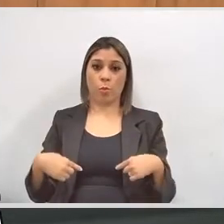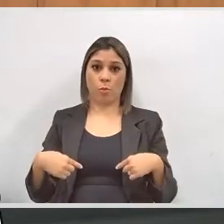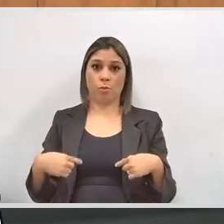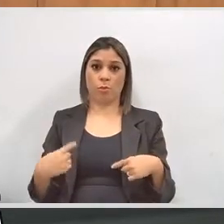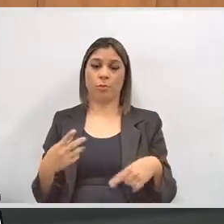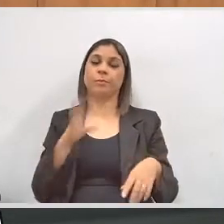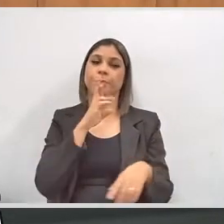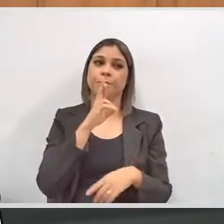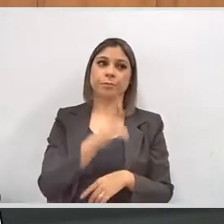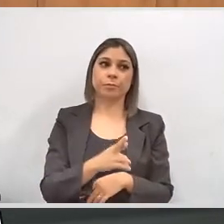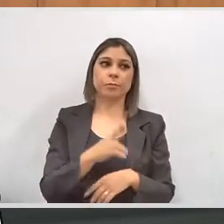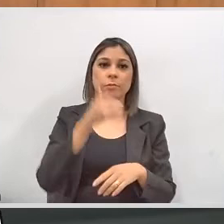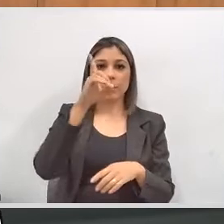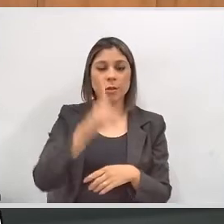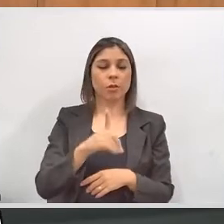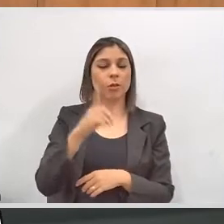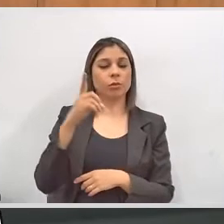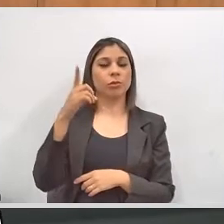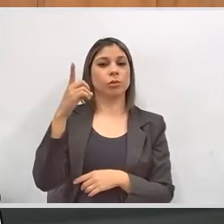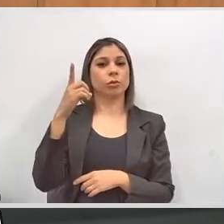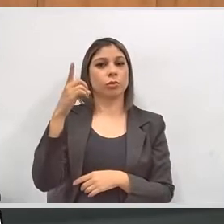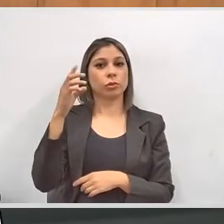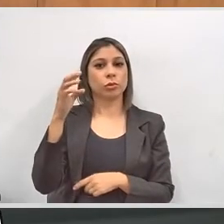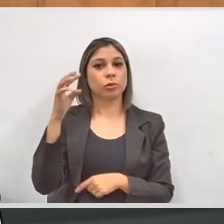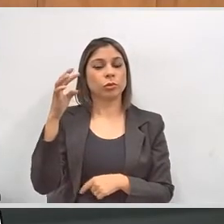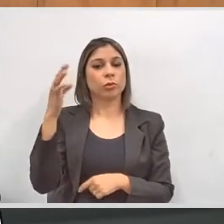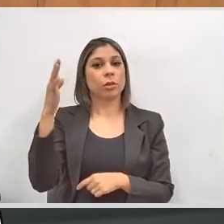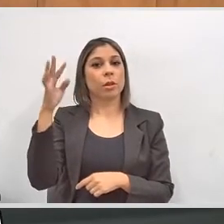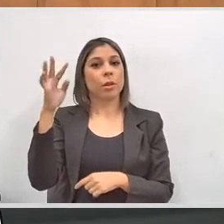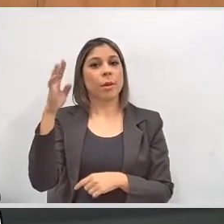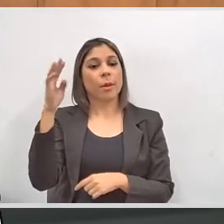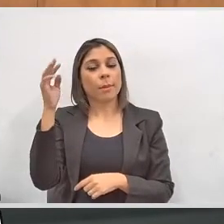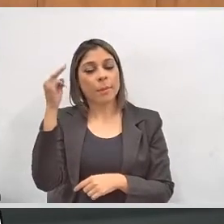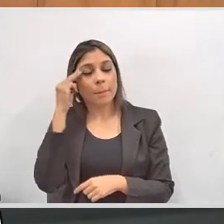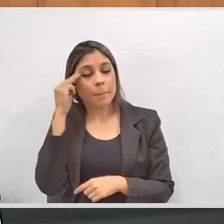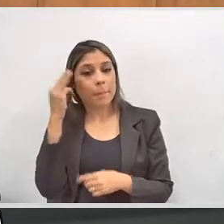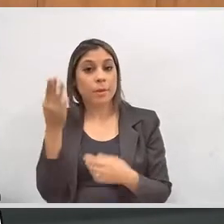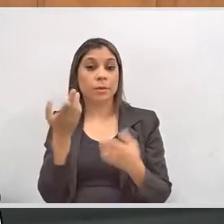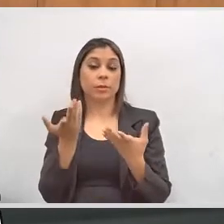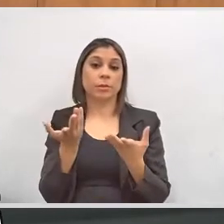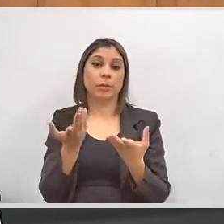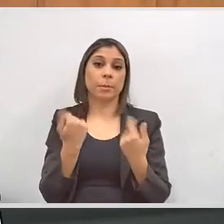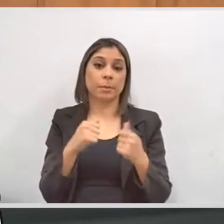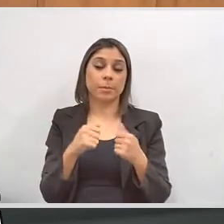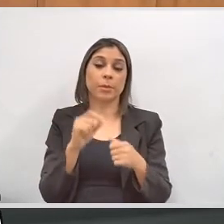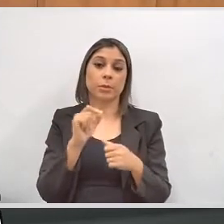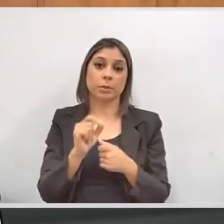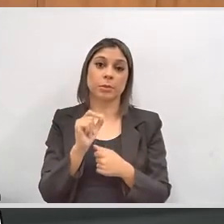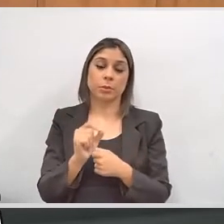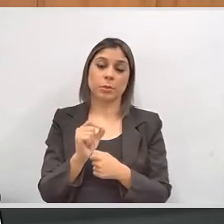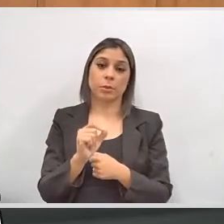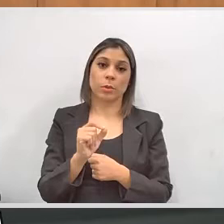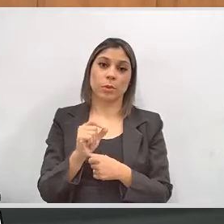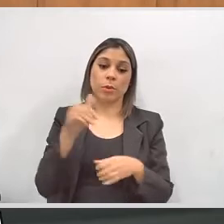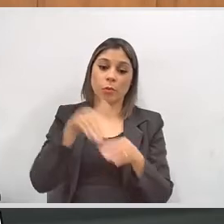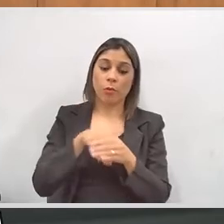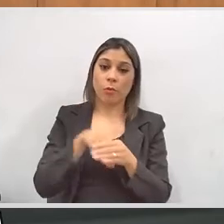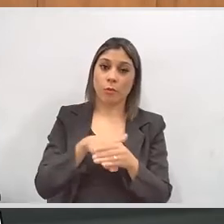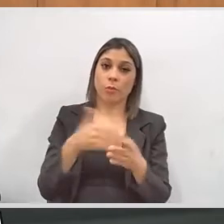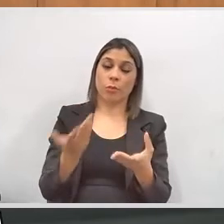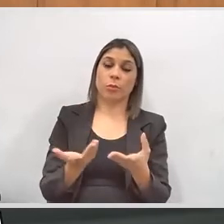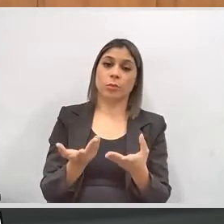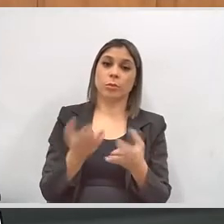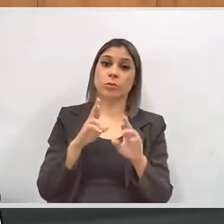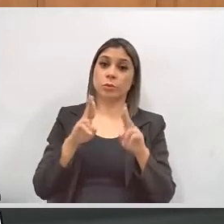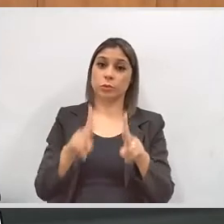físicos? Os deficientes intelectuais, poderão entrar em um programa de voto assistido, com as condições